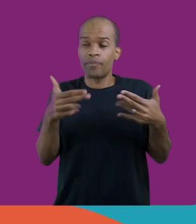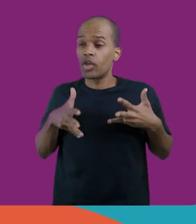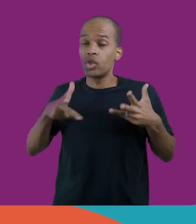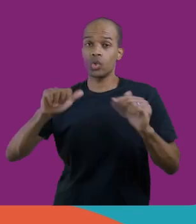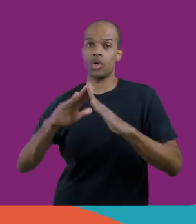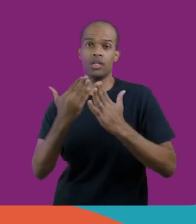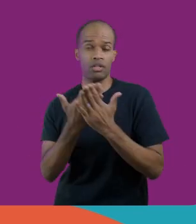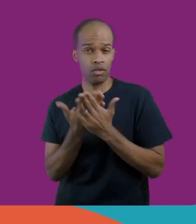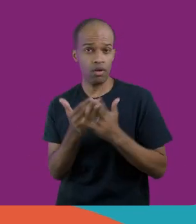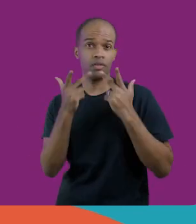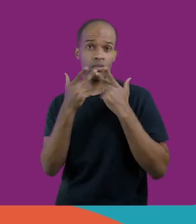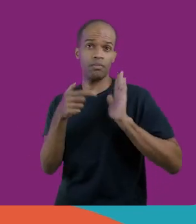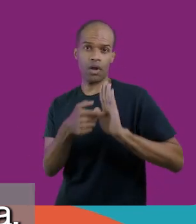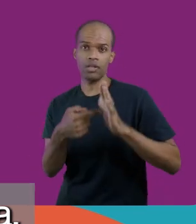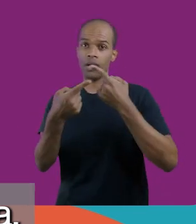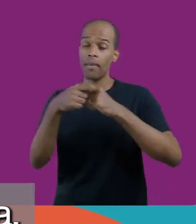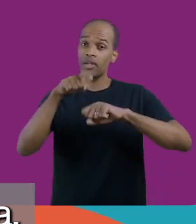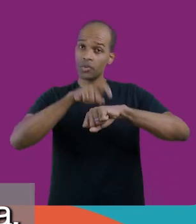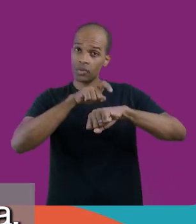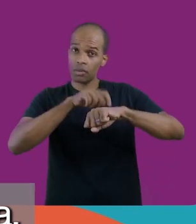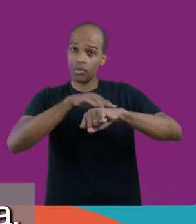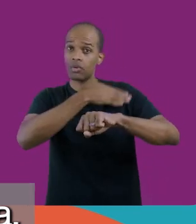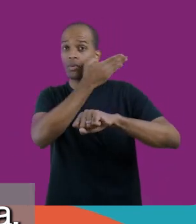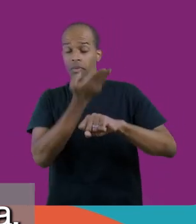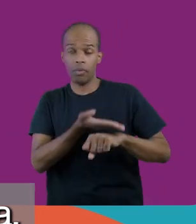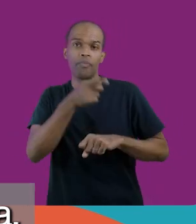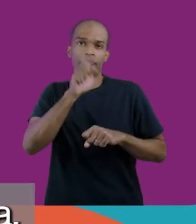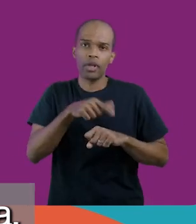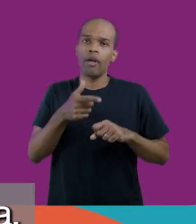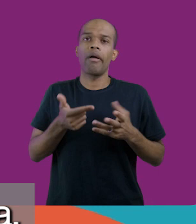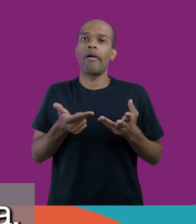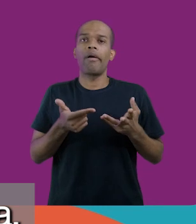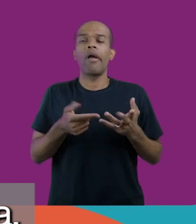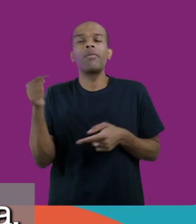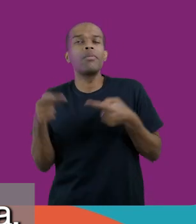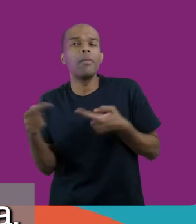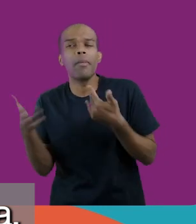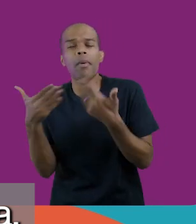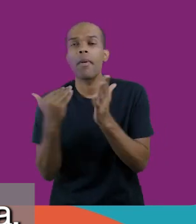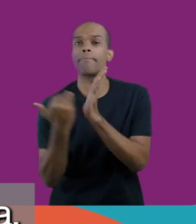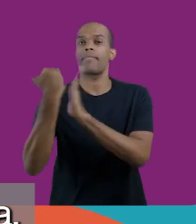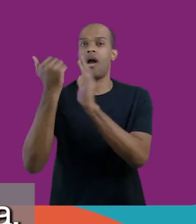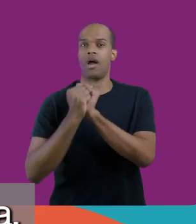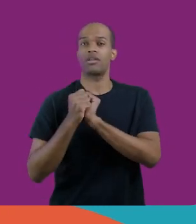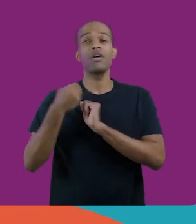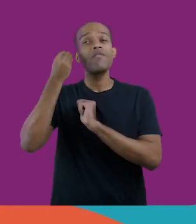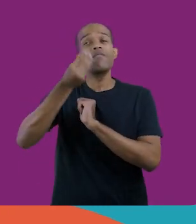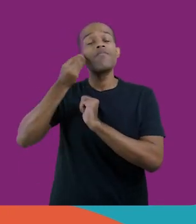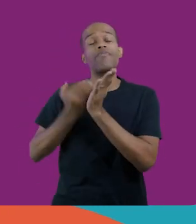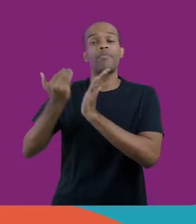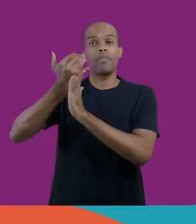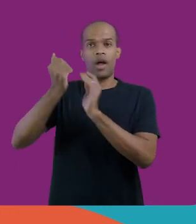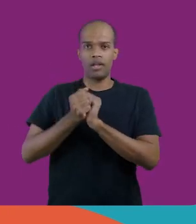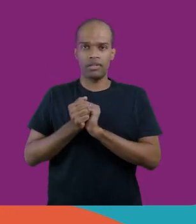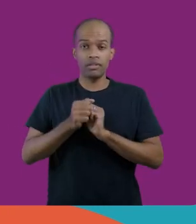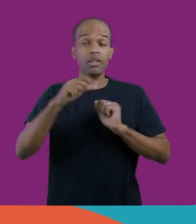toda escola em si conta com ela, mas no tempo integral ela é mais debatida, ela é mais